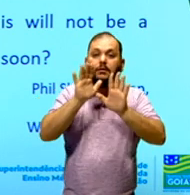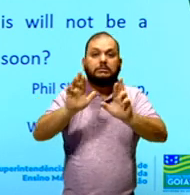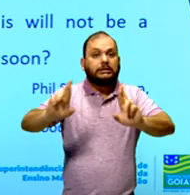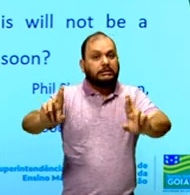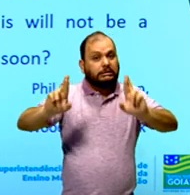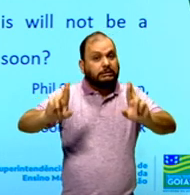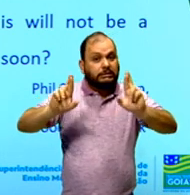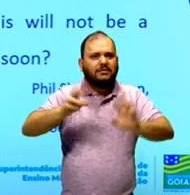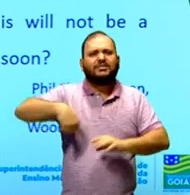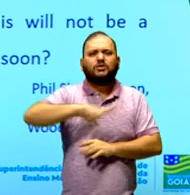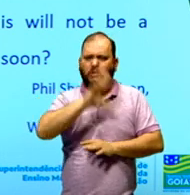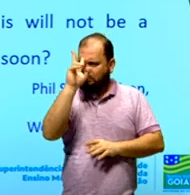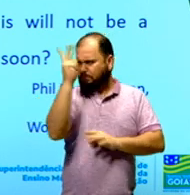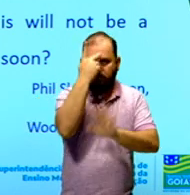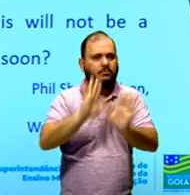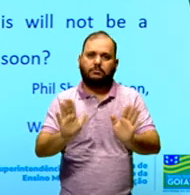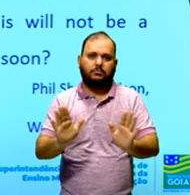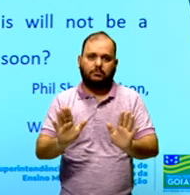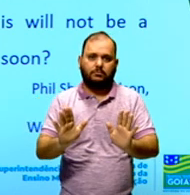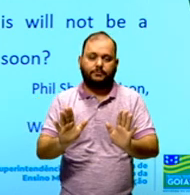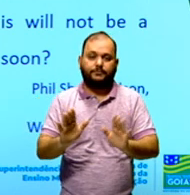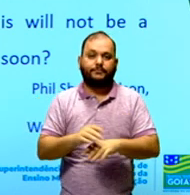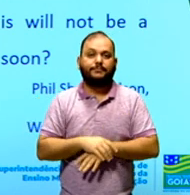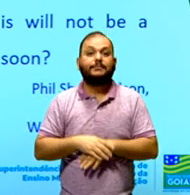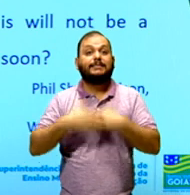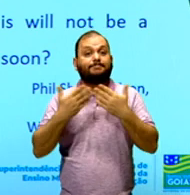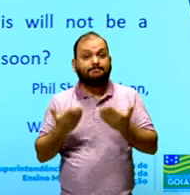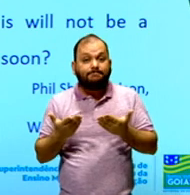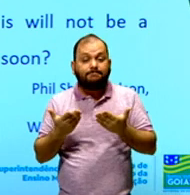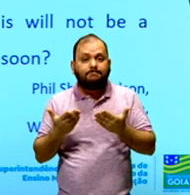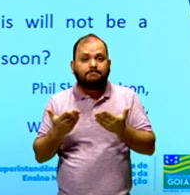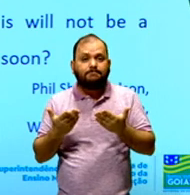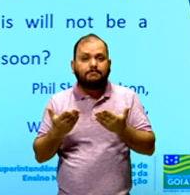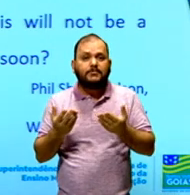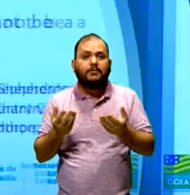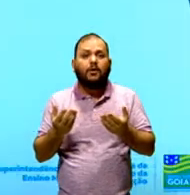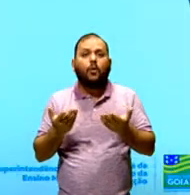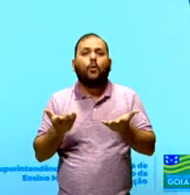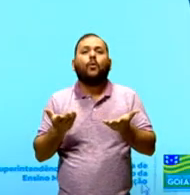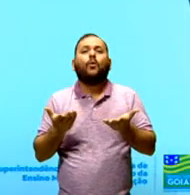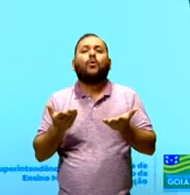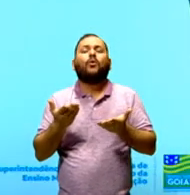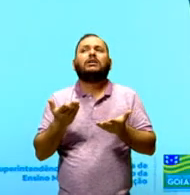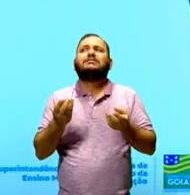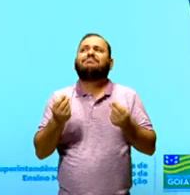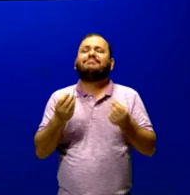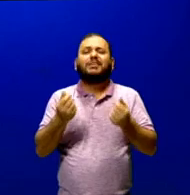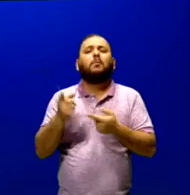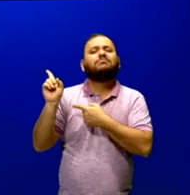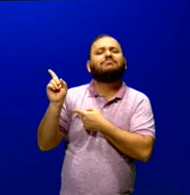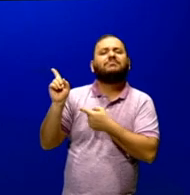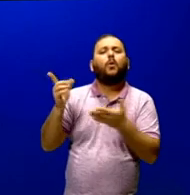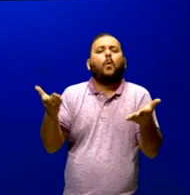social de forma tão brusca e tão rápida. Nesse sentido, o que a gente está querendo saber